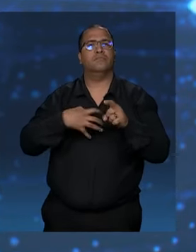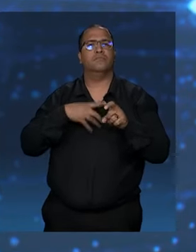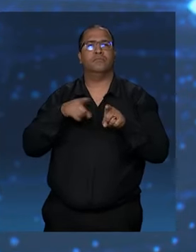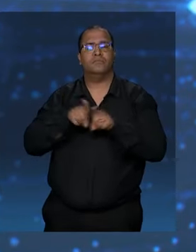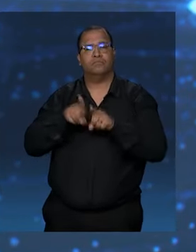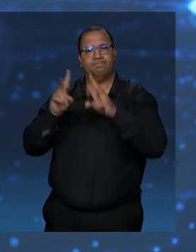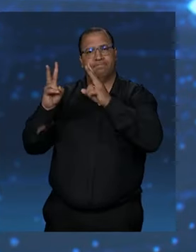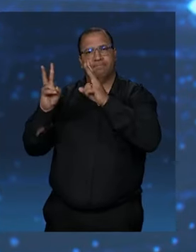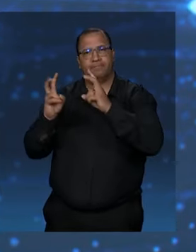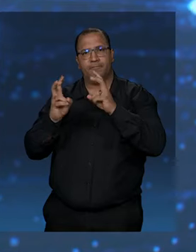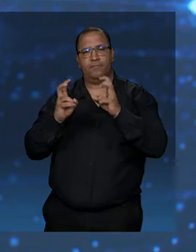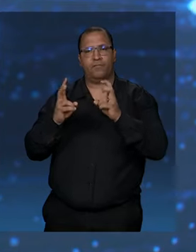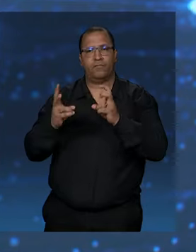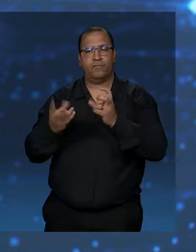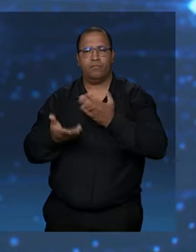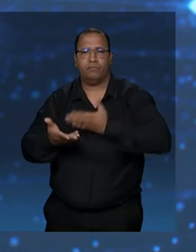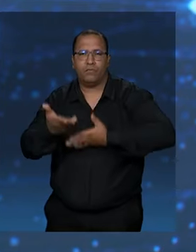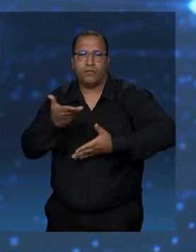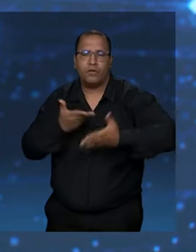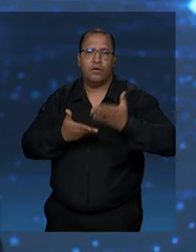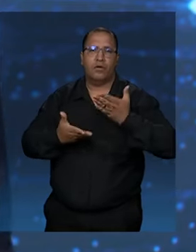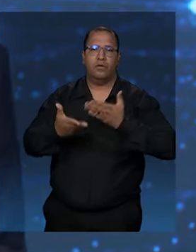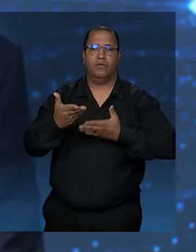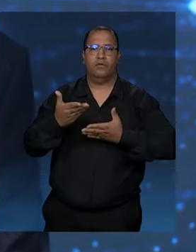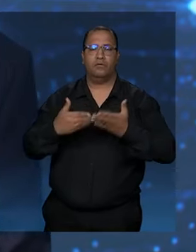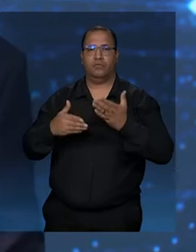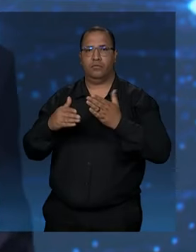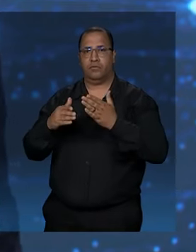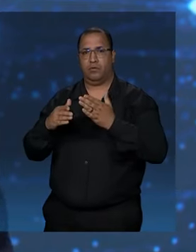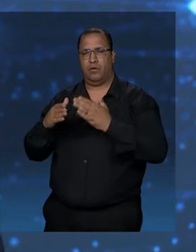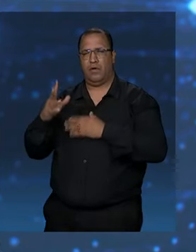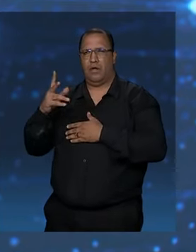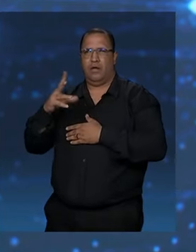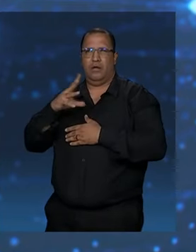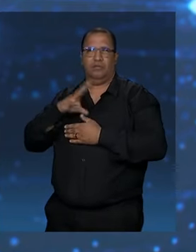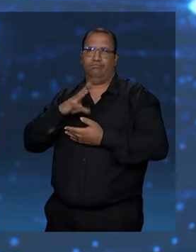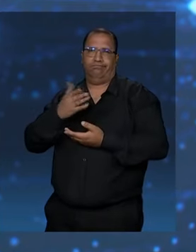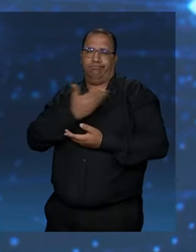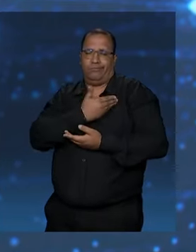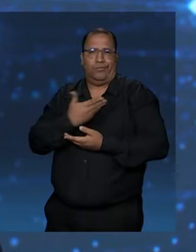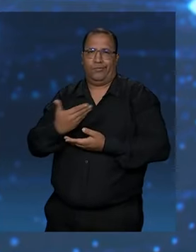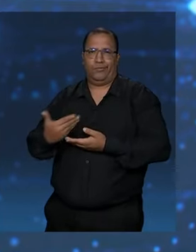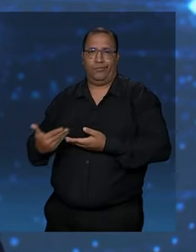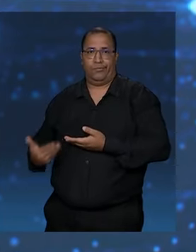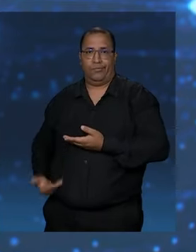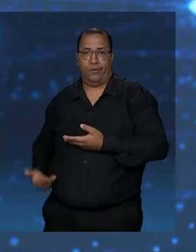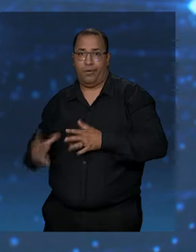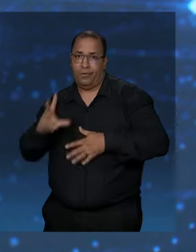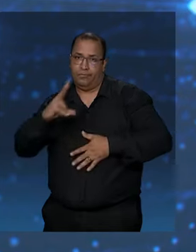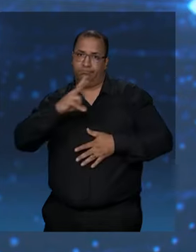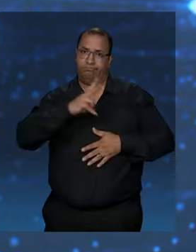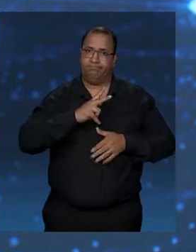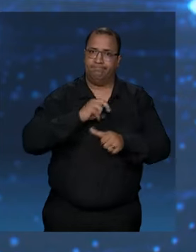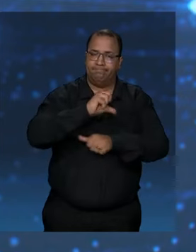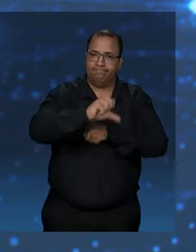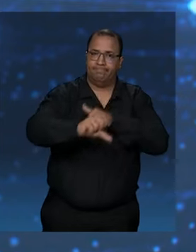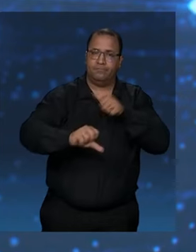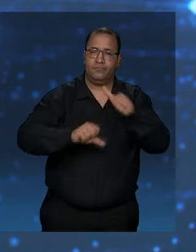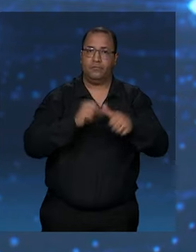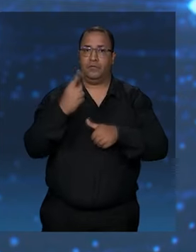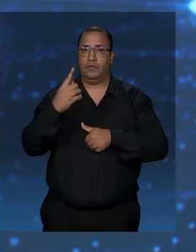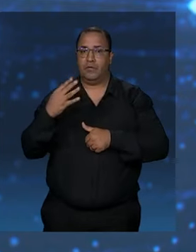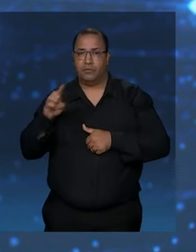passar o serviço do público para o privado, uma economia da otorga fixa e variável, daquilo que a deixou de gastar, de